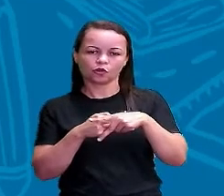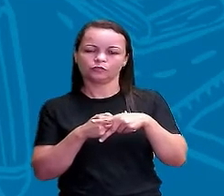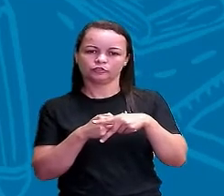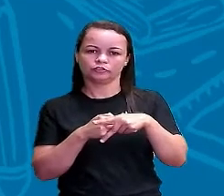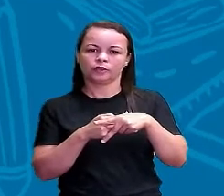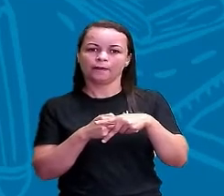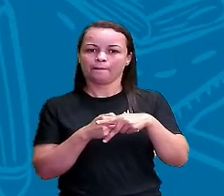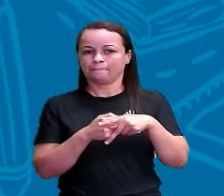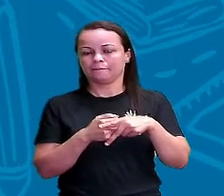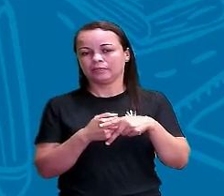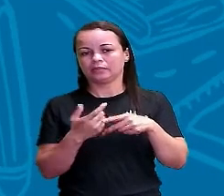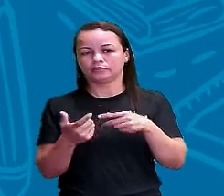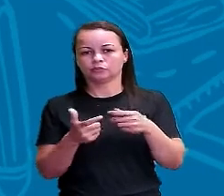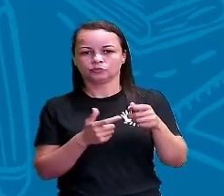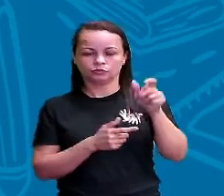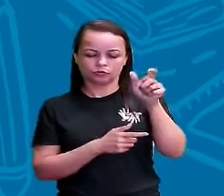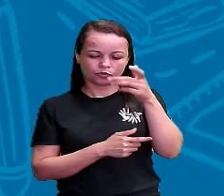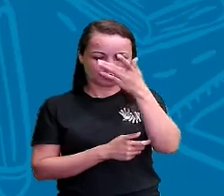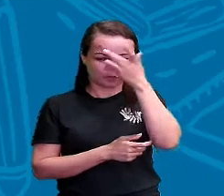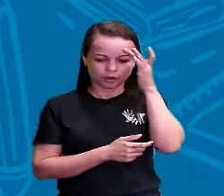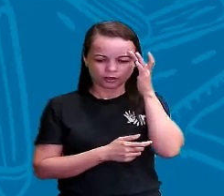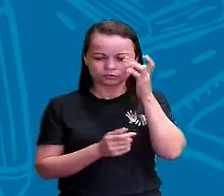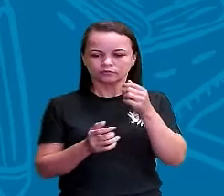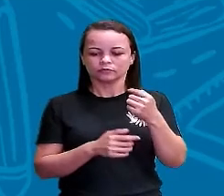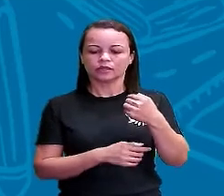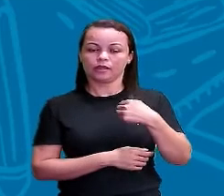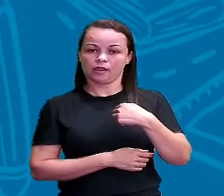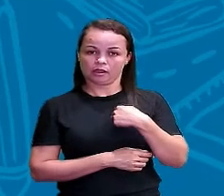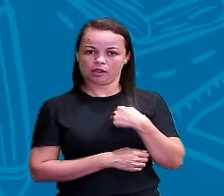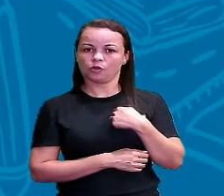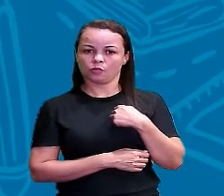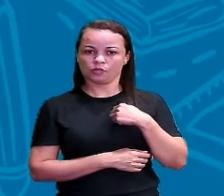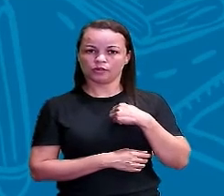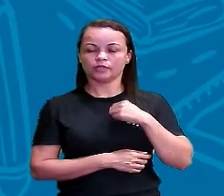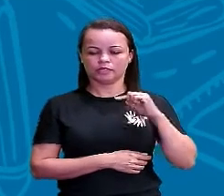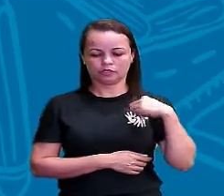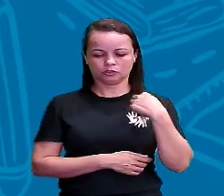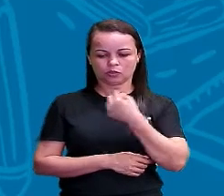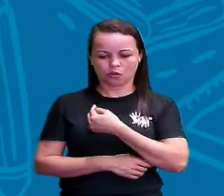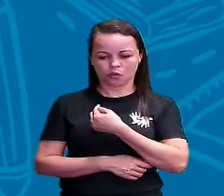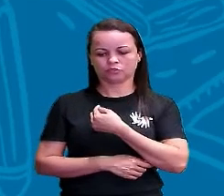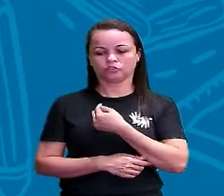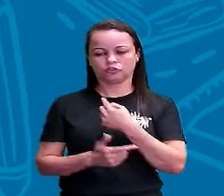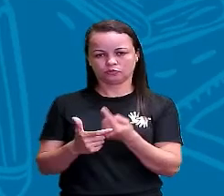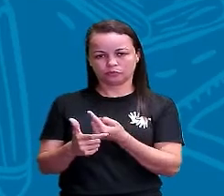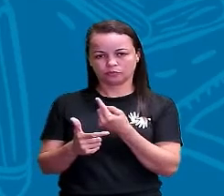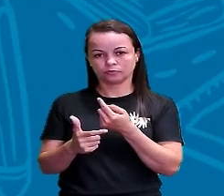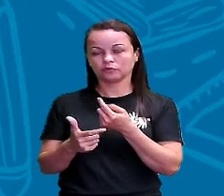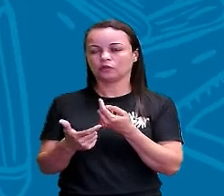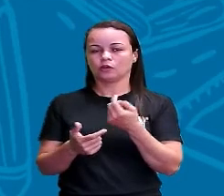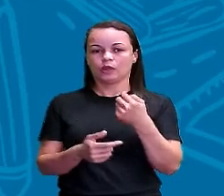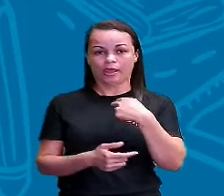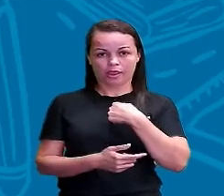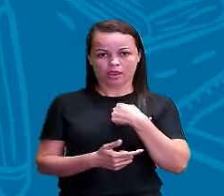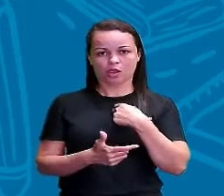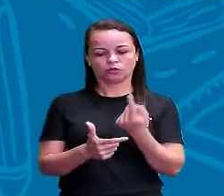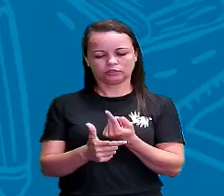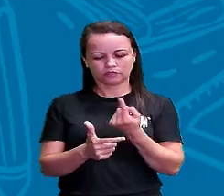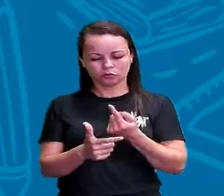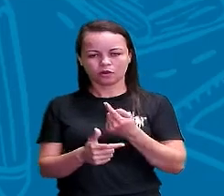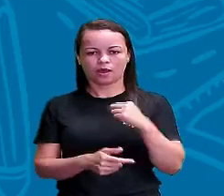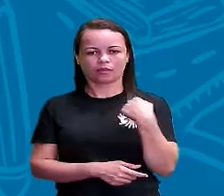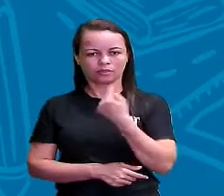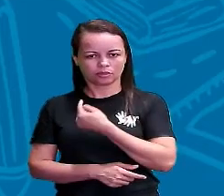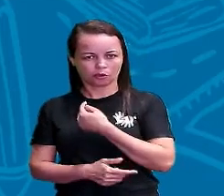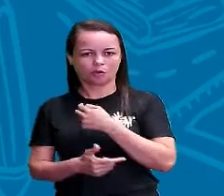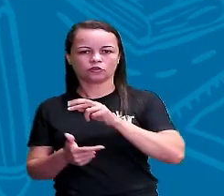Eu, primeira pessoa singular. E nós, a primeira pessoa aí do plural. Já a segunda pessoa, é aquela com quem